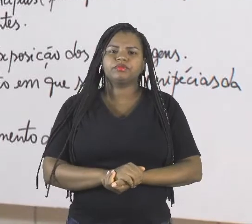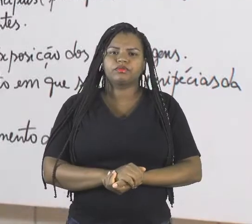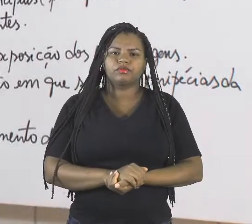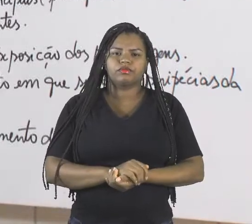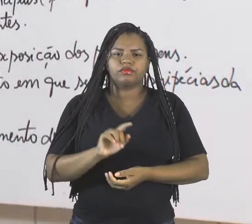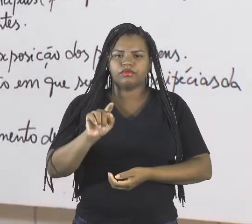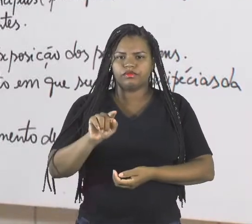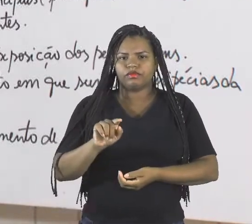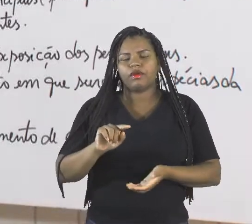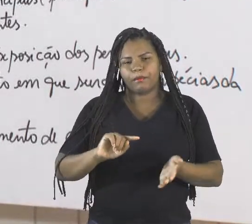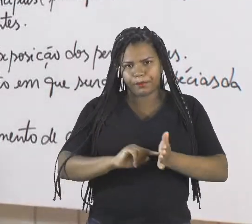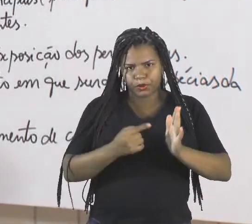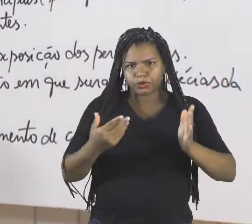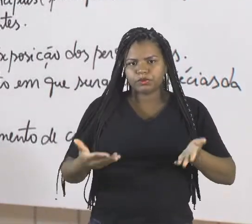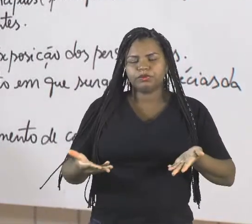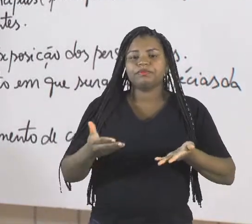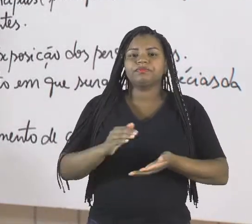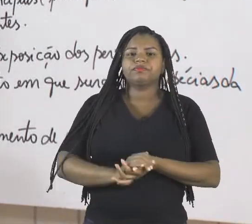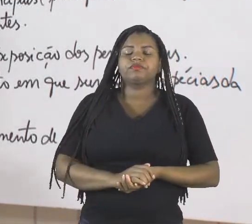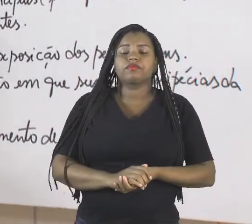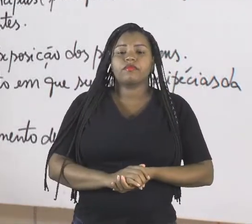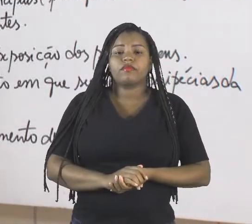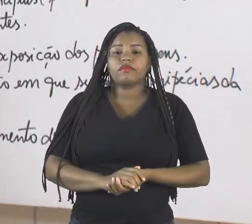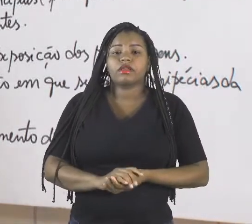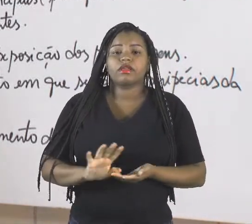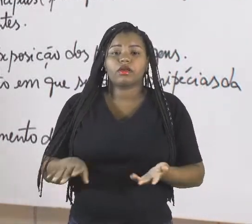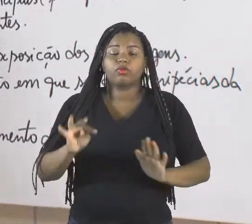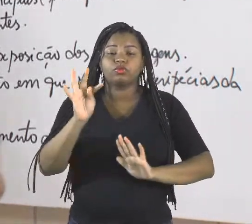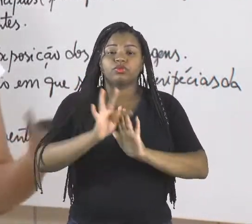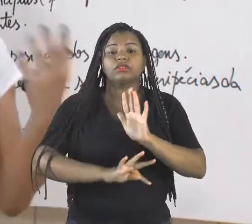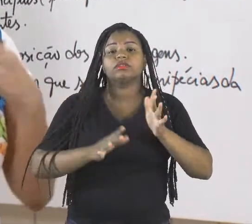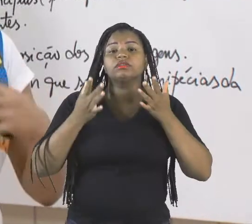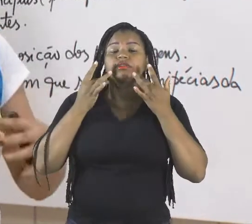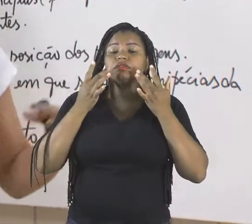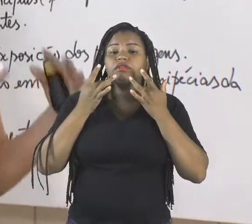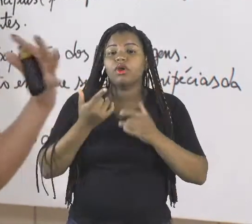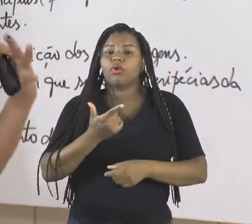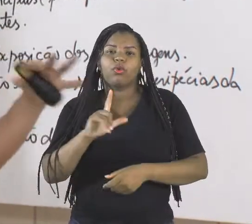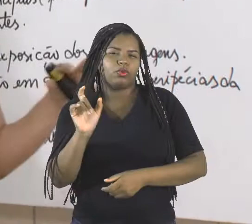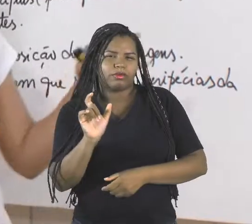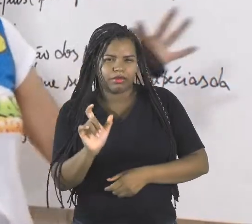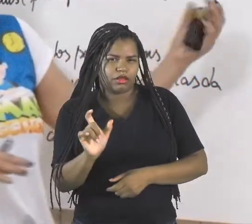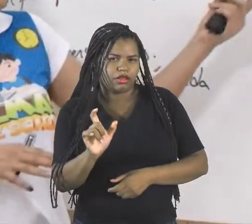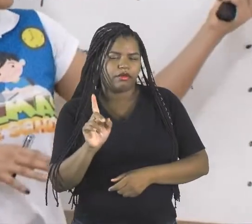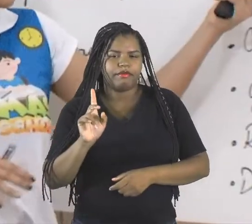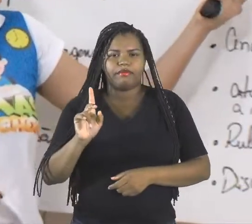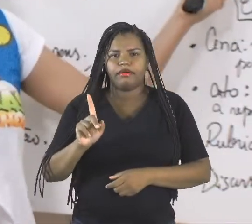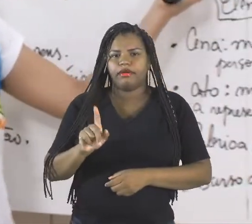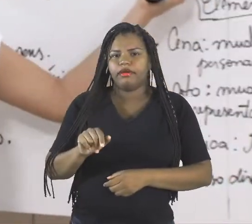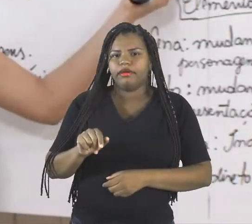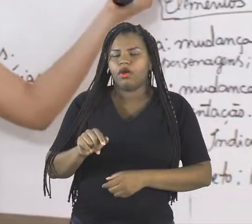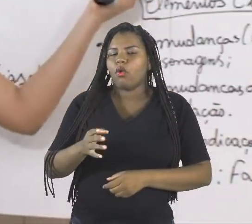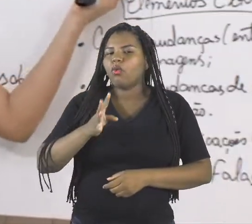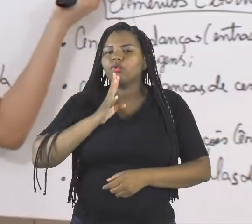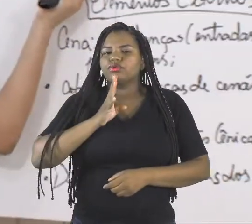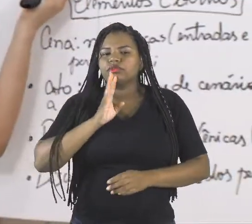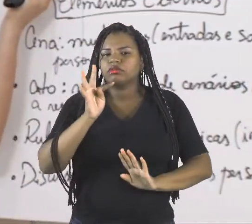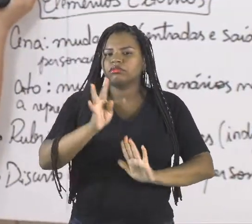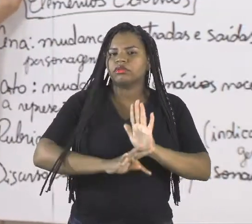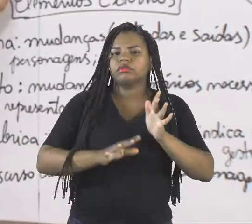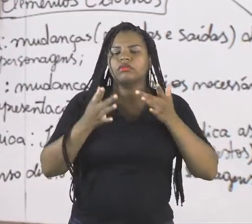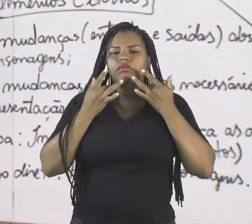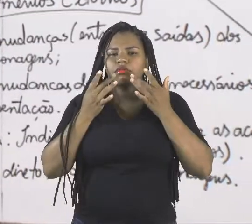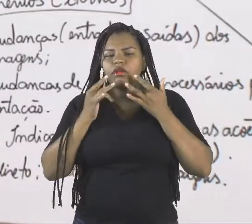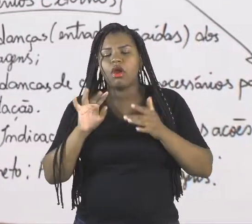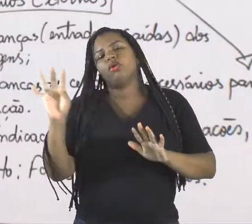pontuação. Então, o que que é um texto teatral em outras palavras? Vamos conhecer aqui o texto teatral. Num